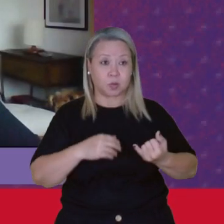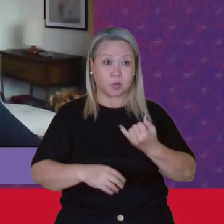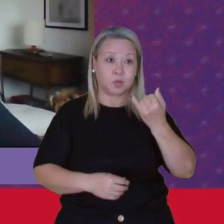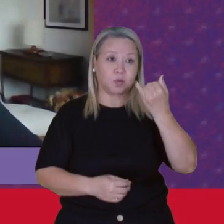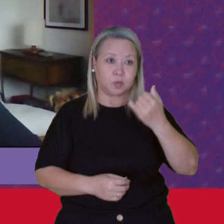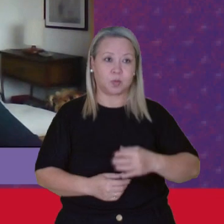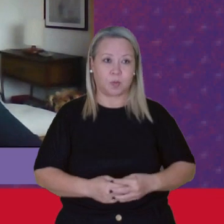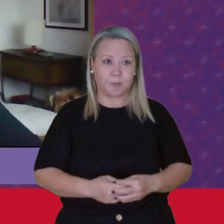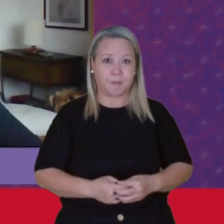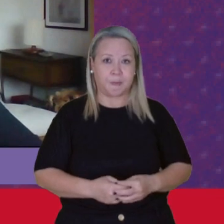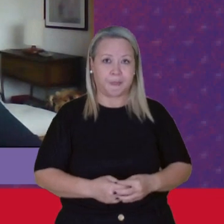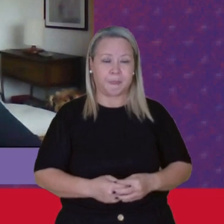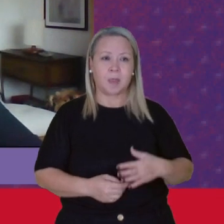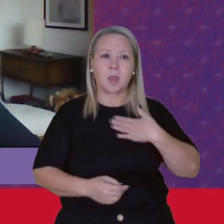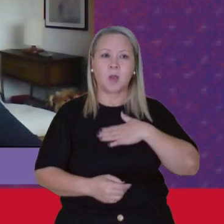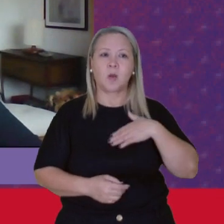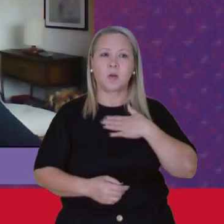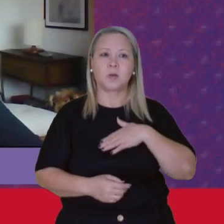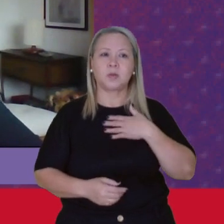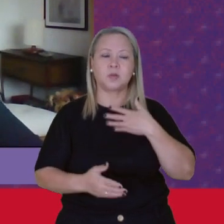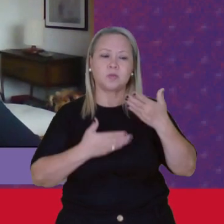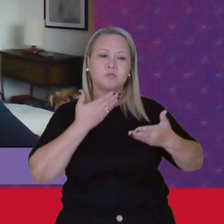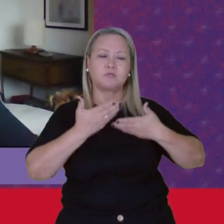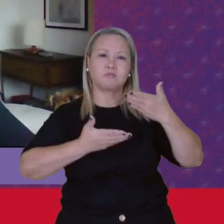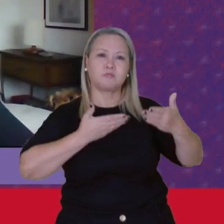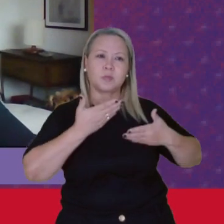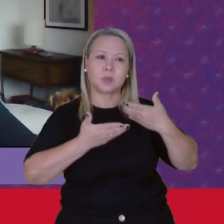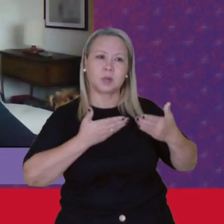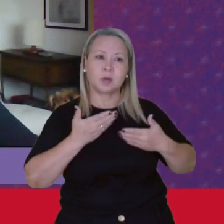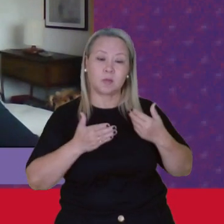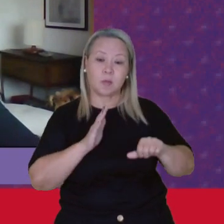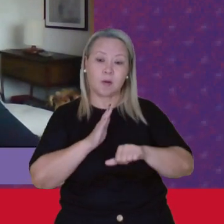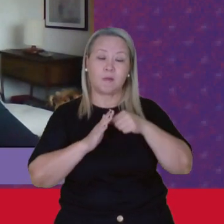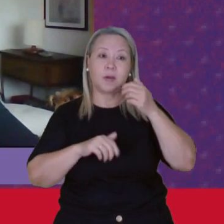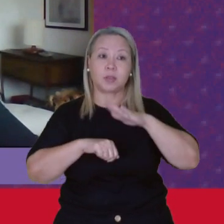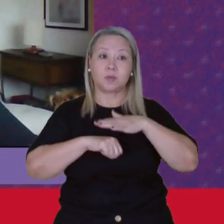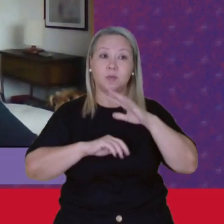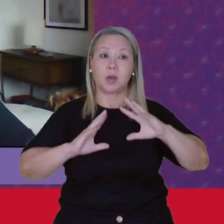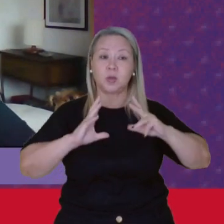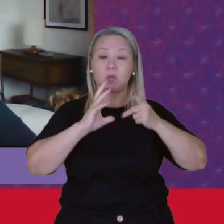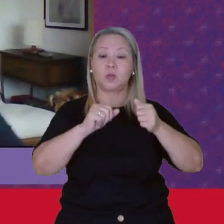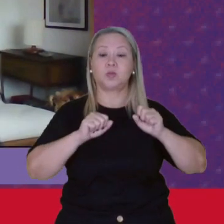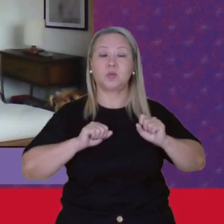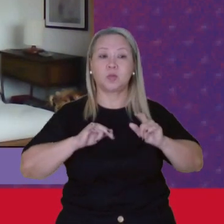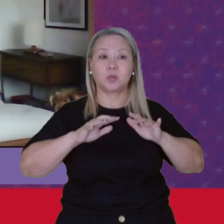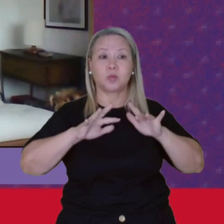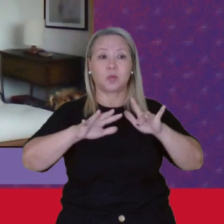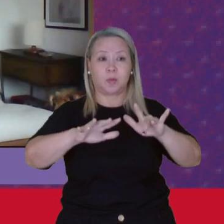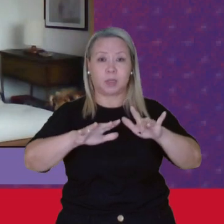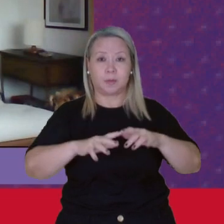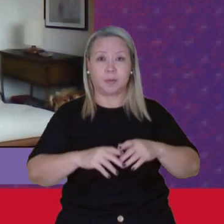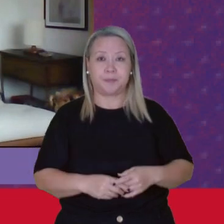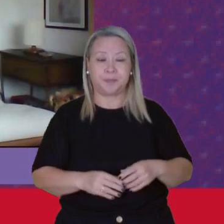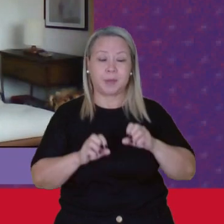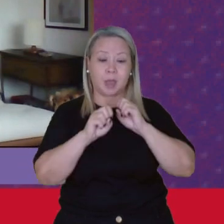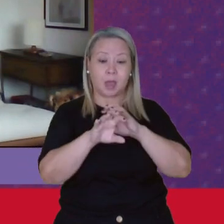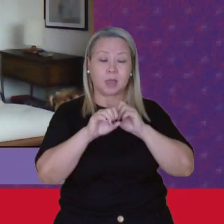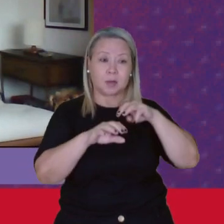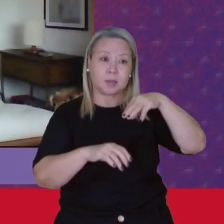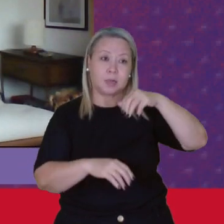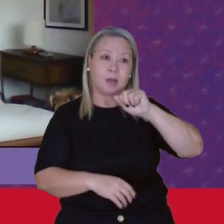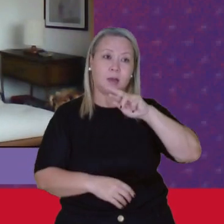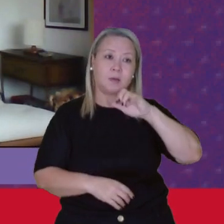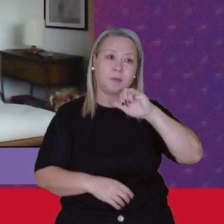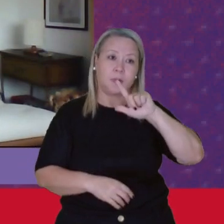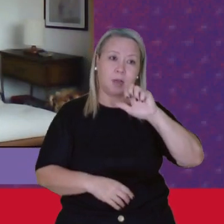E eu gostaria De relacionar Uma vez mais Tudo isso Com a pandemia As aulas da Marilane Nos